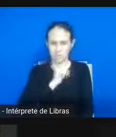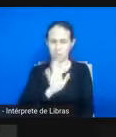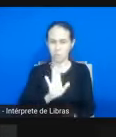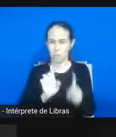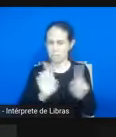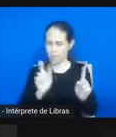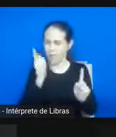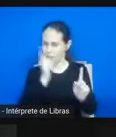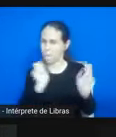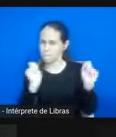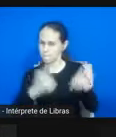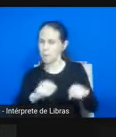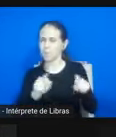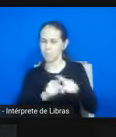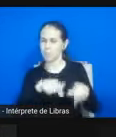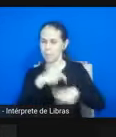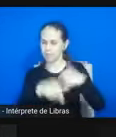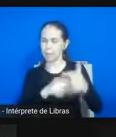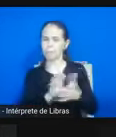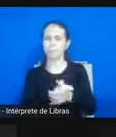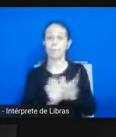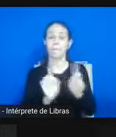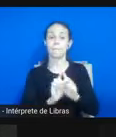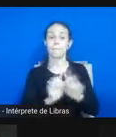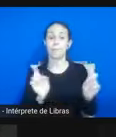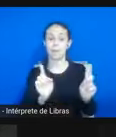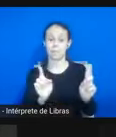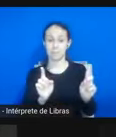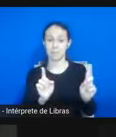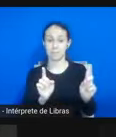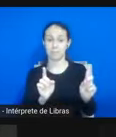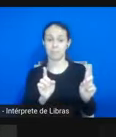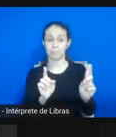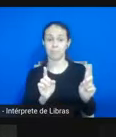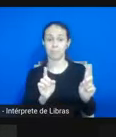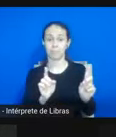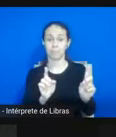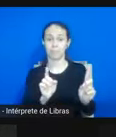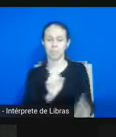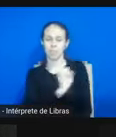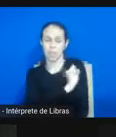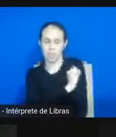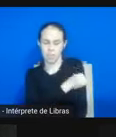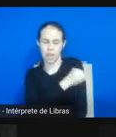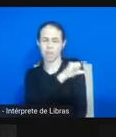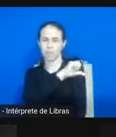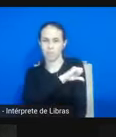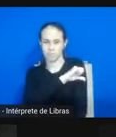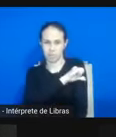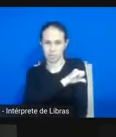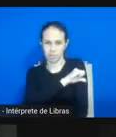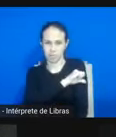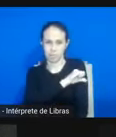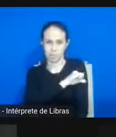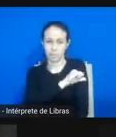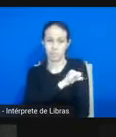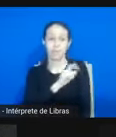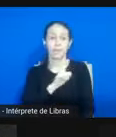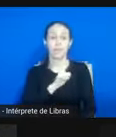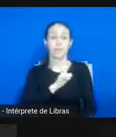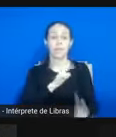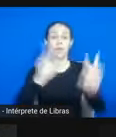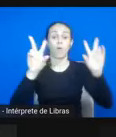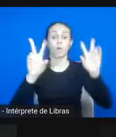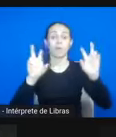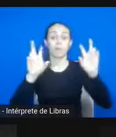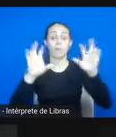cata. Para além do oitavo e nono ano, onde a gente tem ali as habilidades e as unidades temáticas ligadas ao